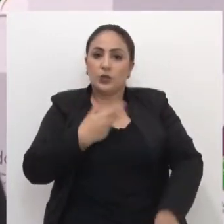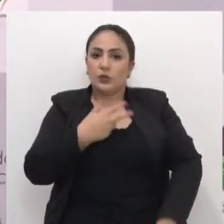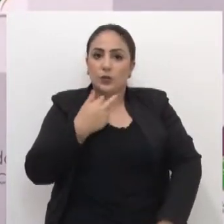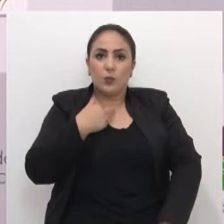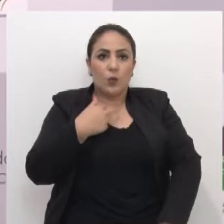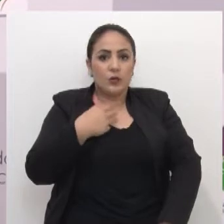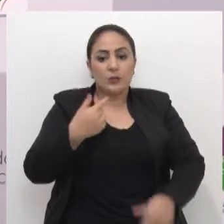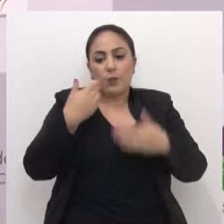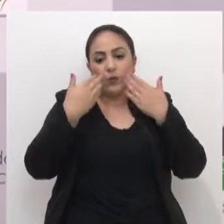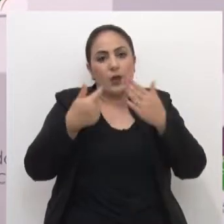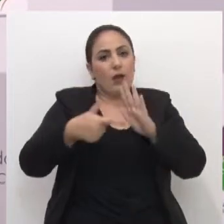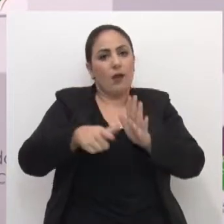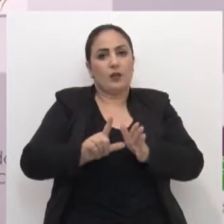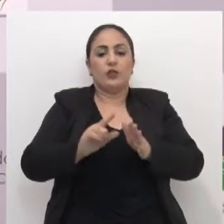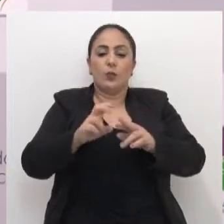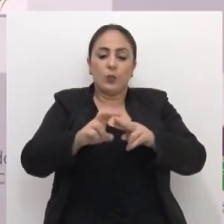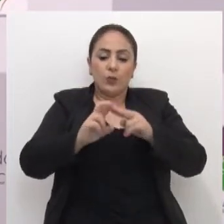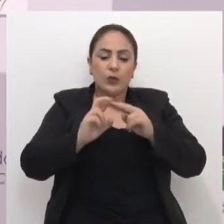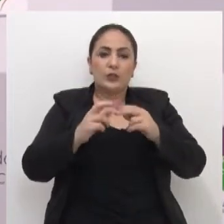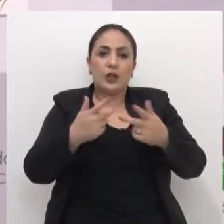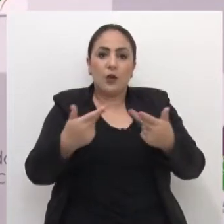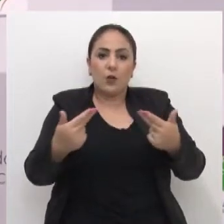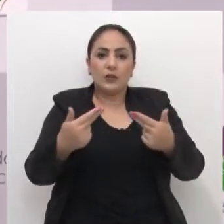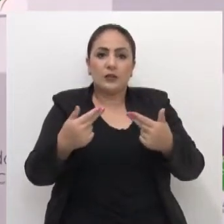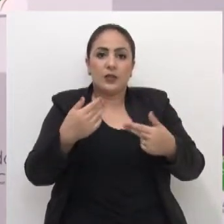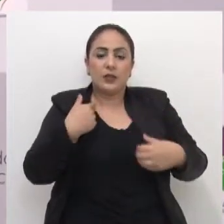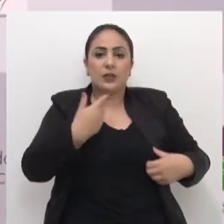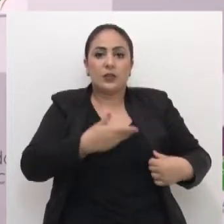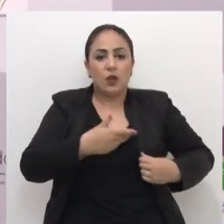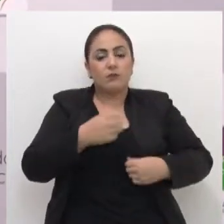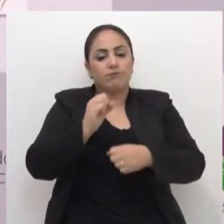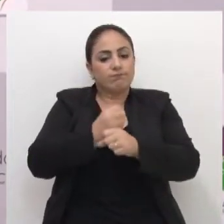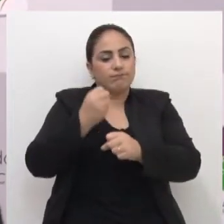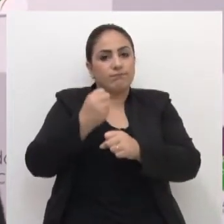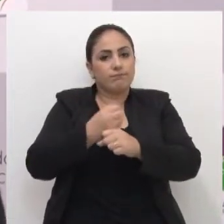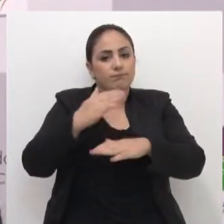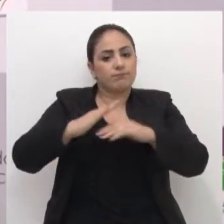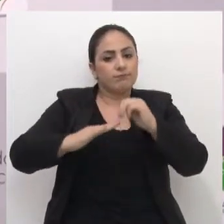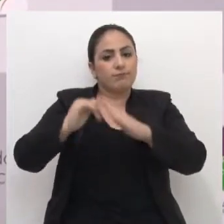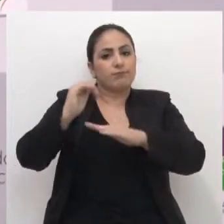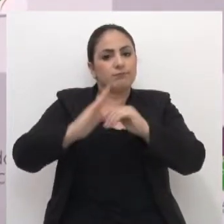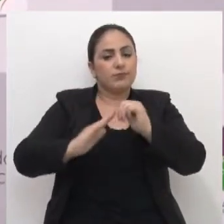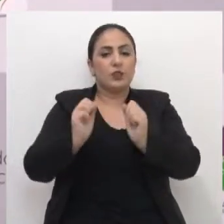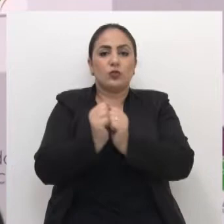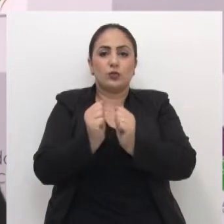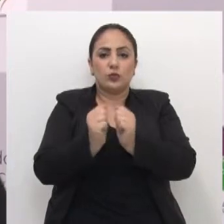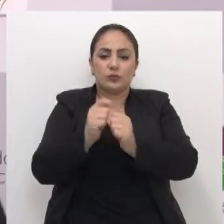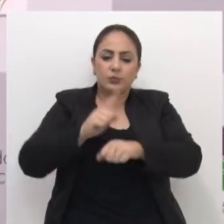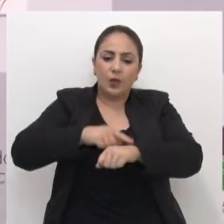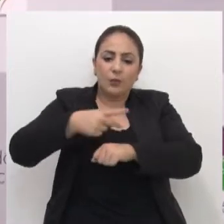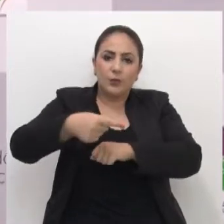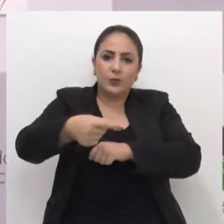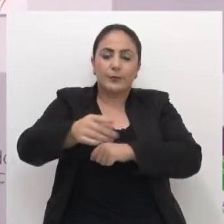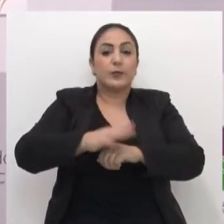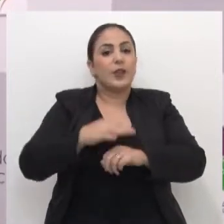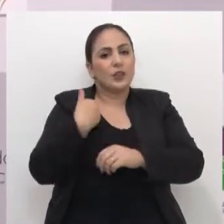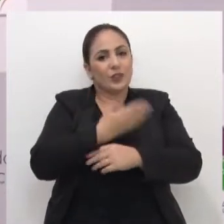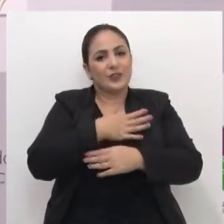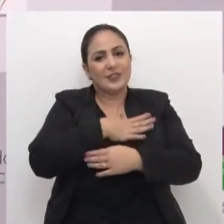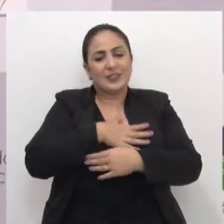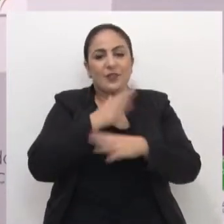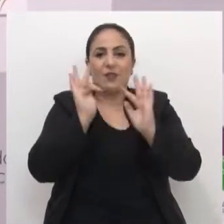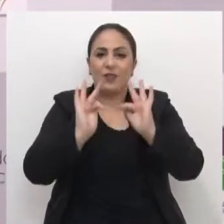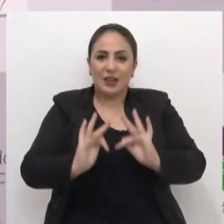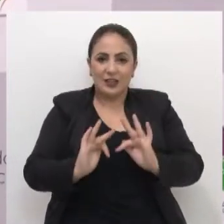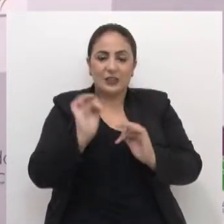poderíamos ter apresentado antes. Então, são coisas que vêm sendo construídas e consolidadas ao longo do tempo. E a gente fica feliz